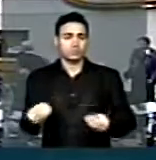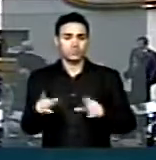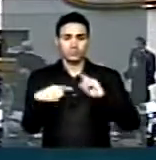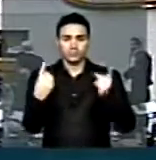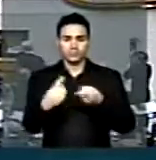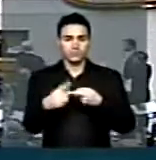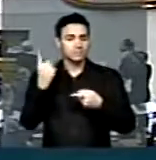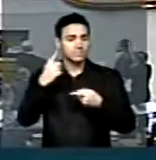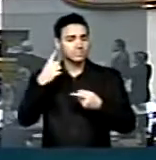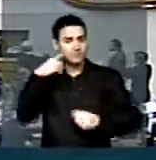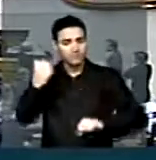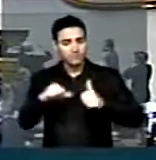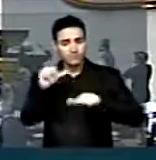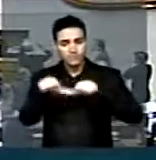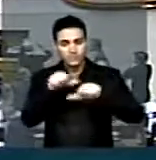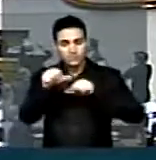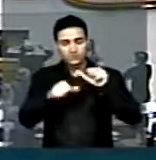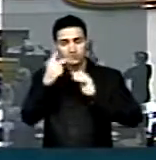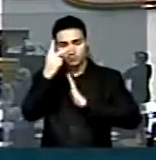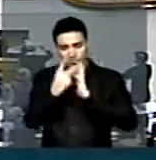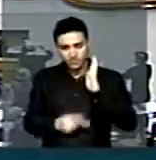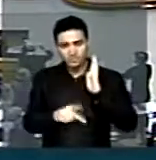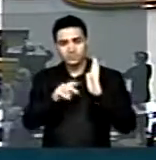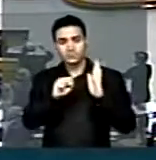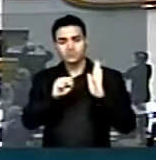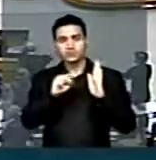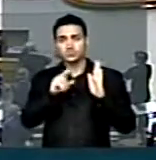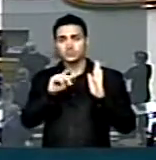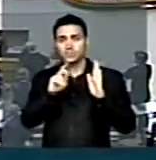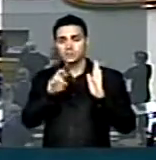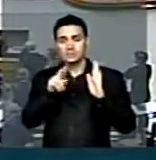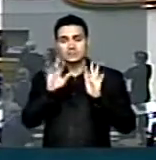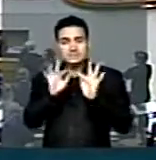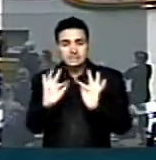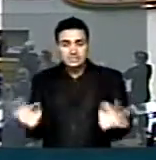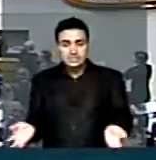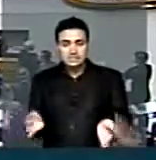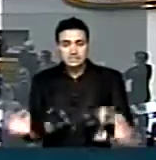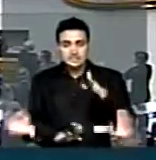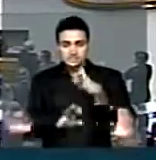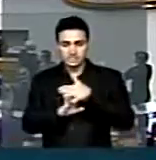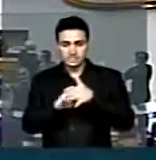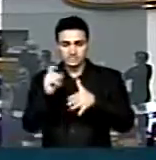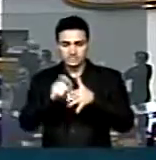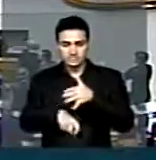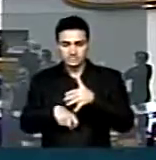os deputados apreciam modificações no programa super simples de tributação de micro e pequenas empresas.